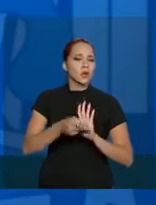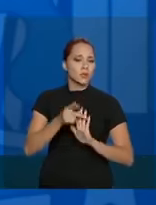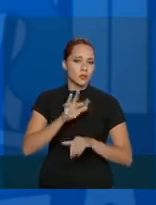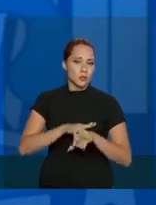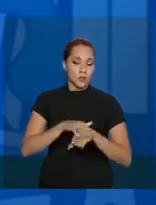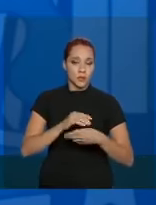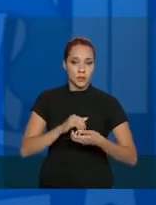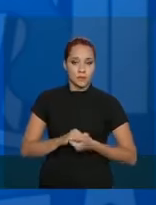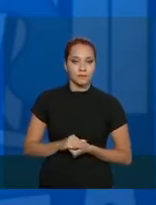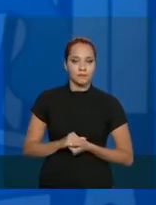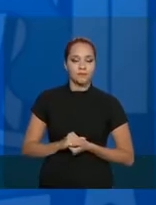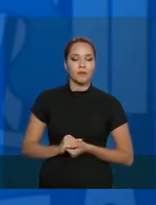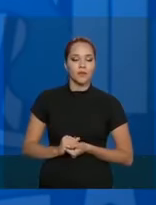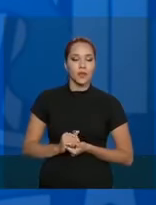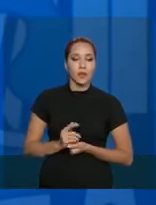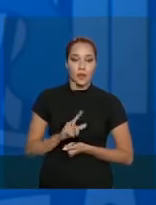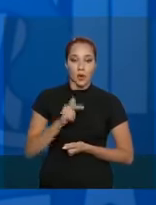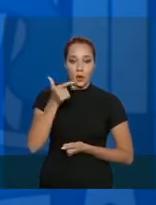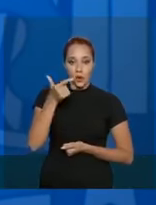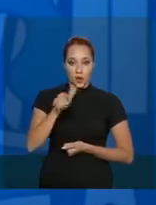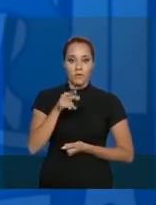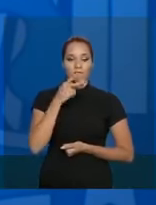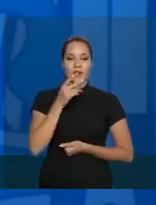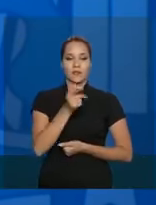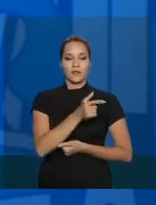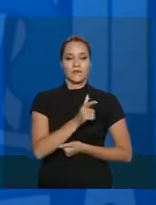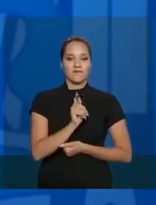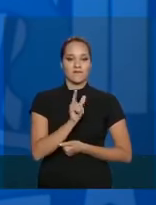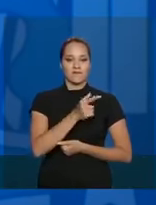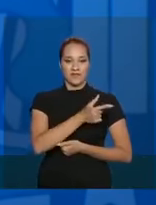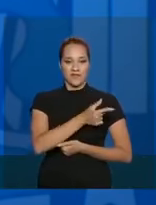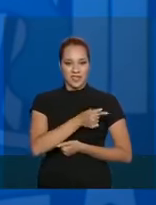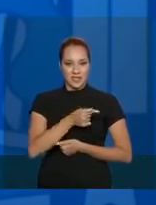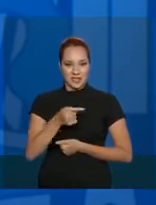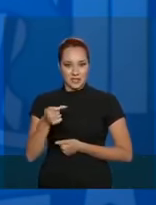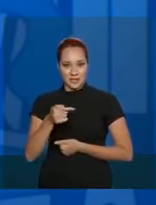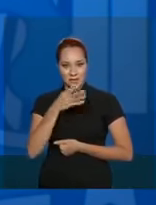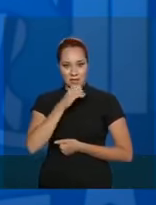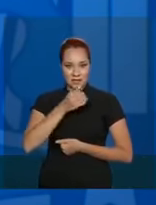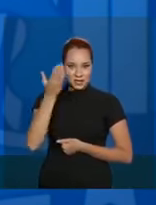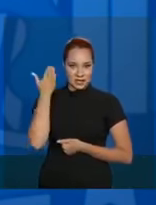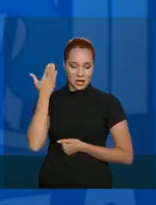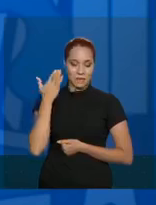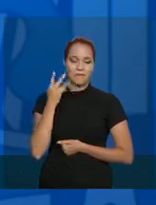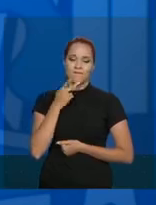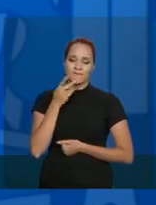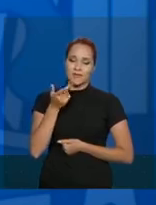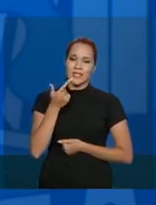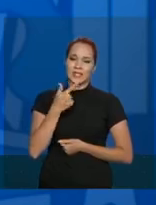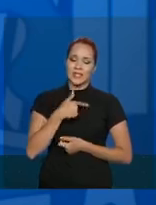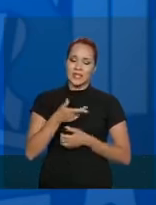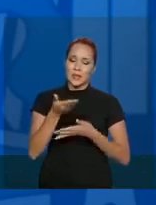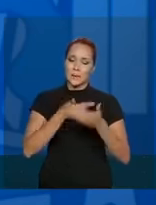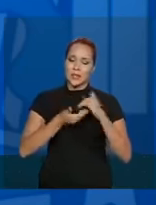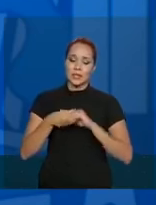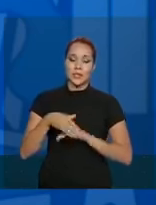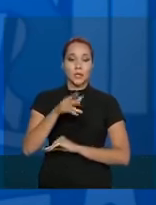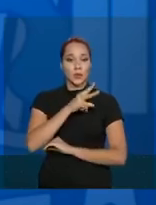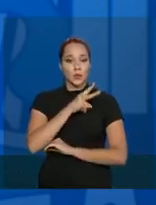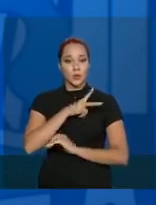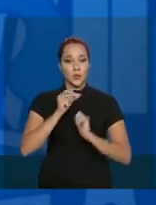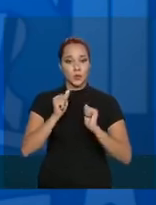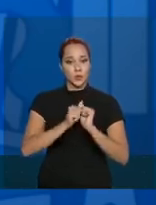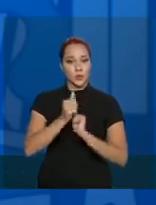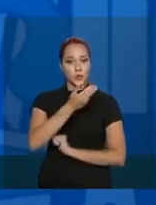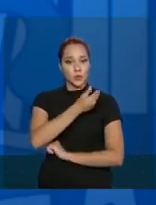do final de semana, e é por isso que a gente hoje está apertando muito essa parceria público-privada com o